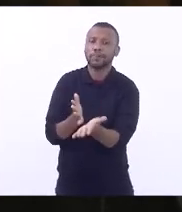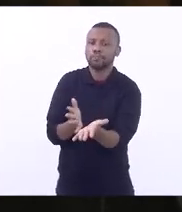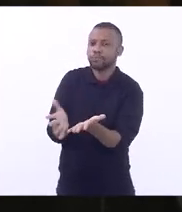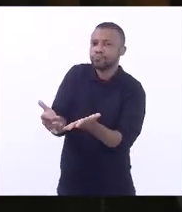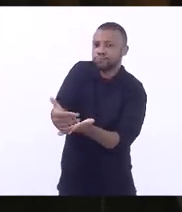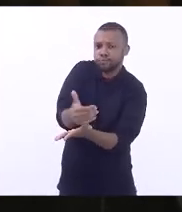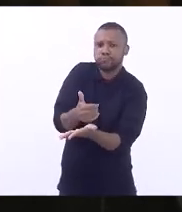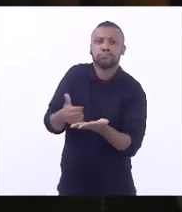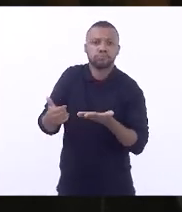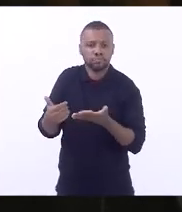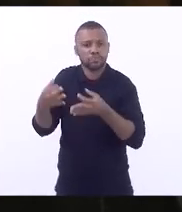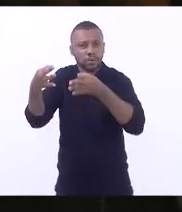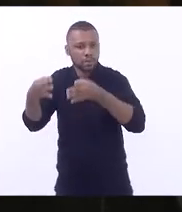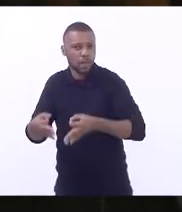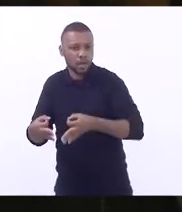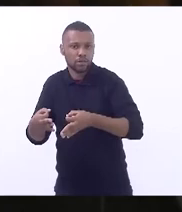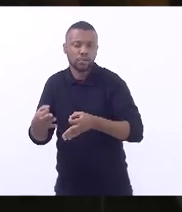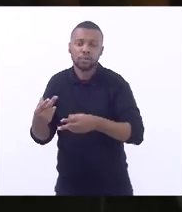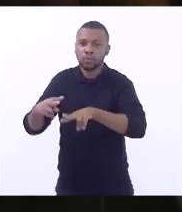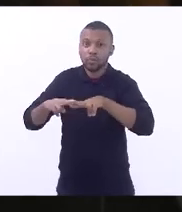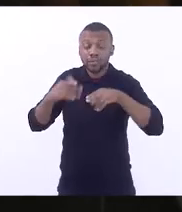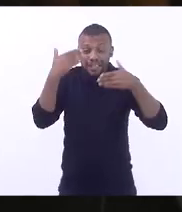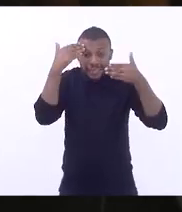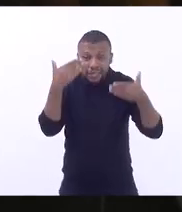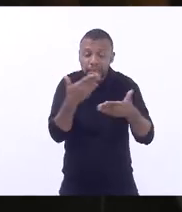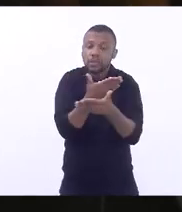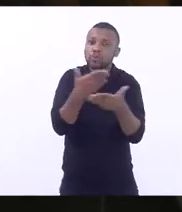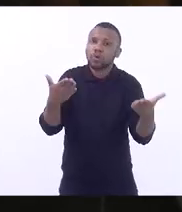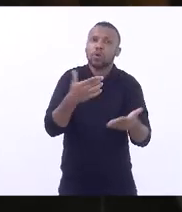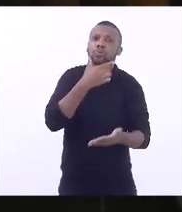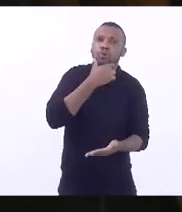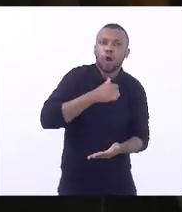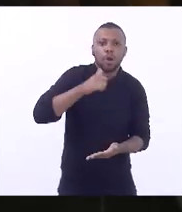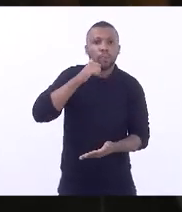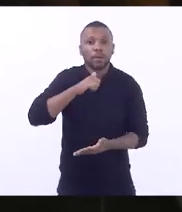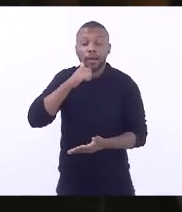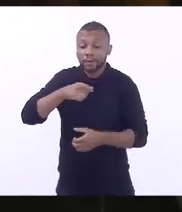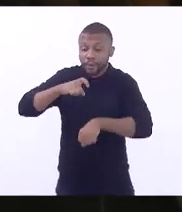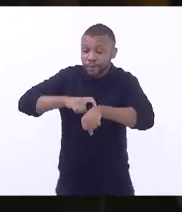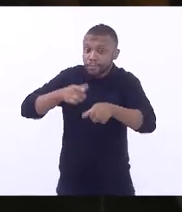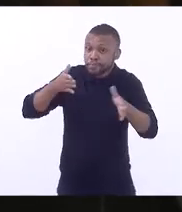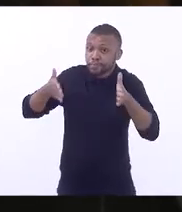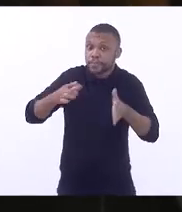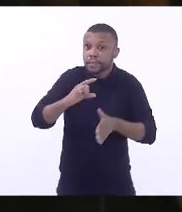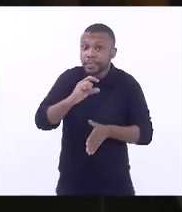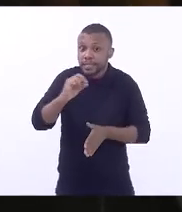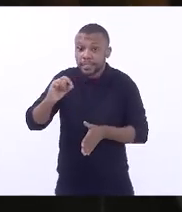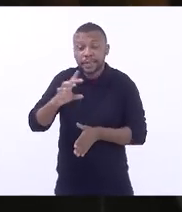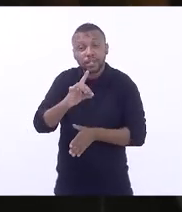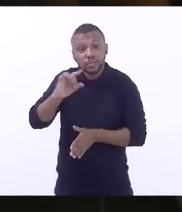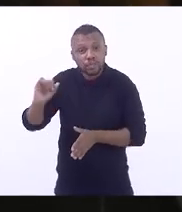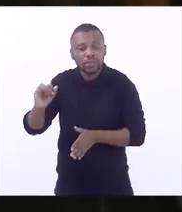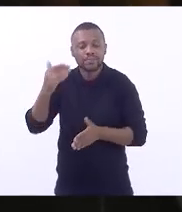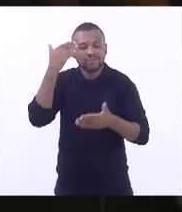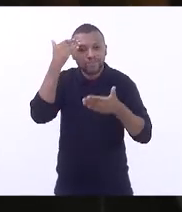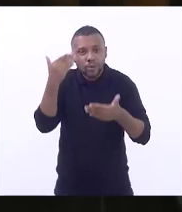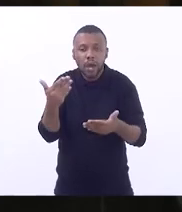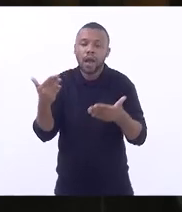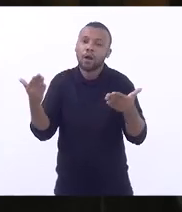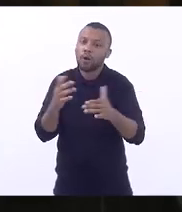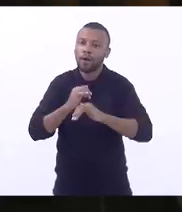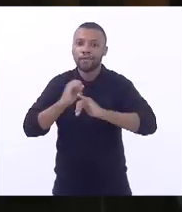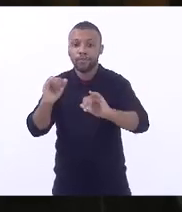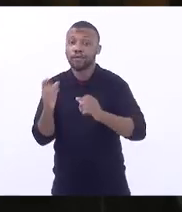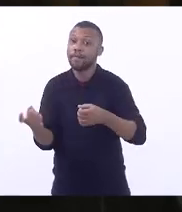agradecer mais uma vez todos e todas que fizeram parte desses 100 dias. Muito obrigado. Agora, retorno com meus